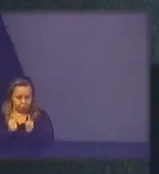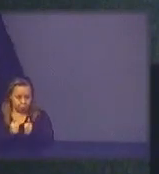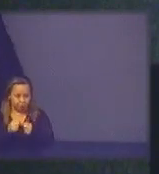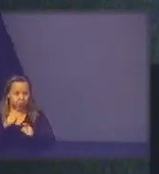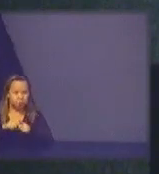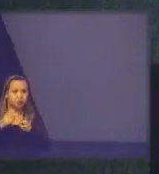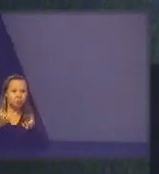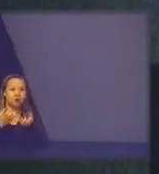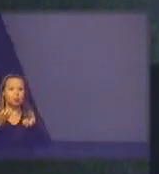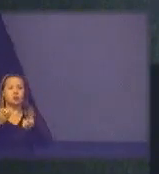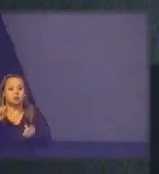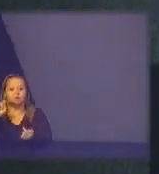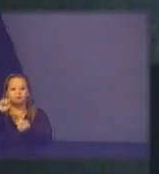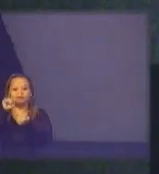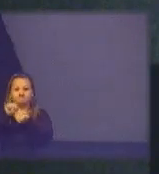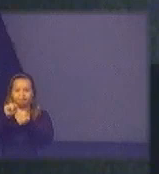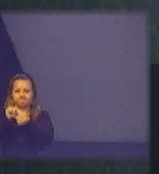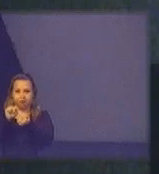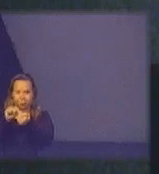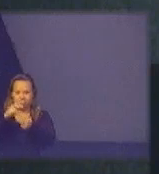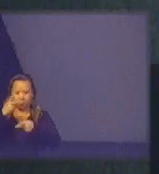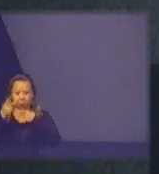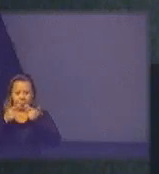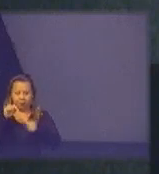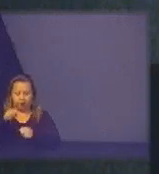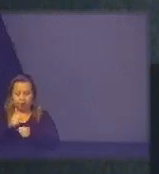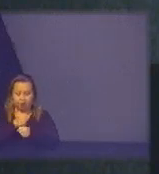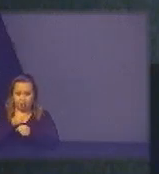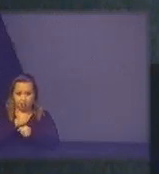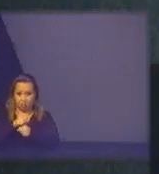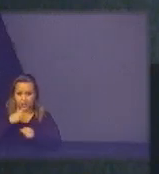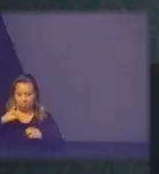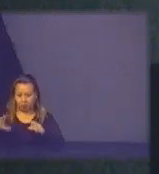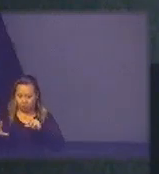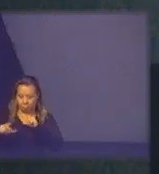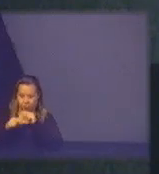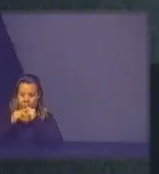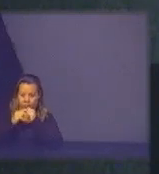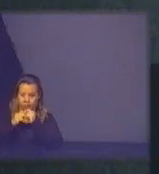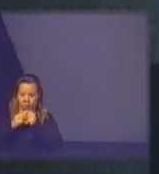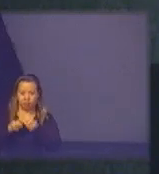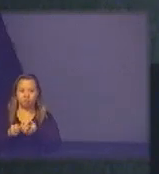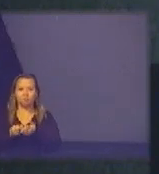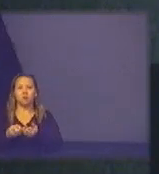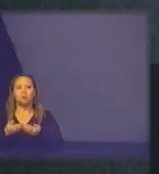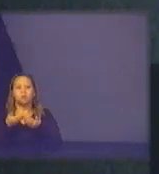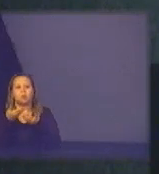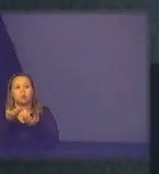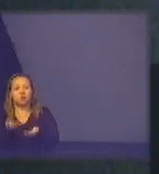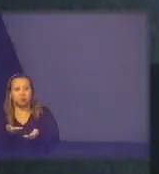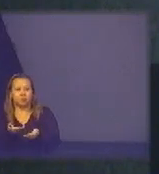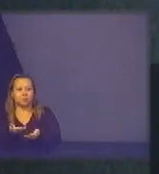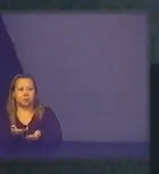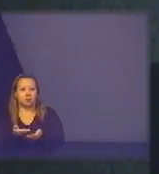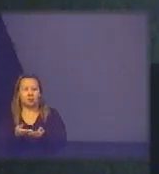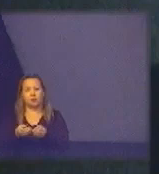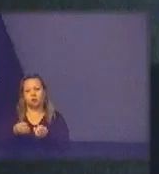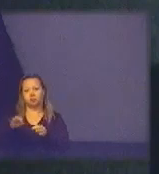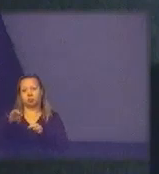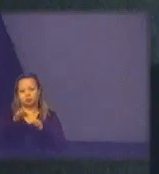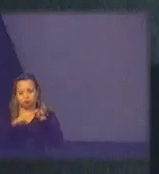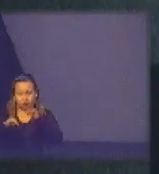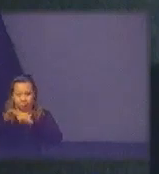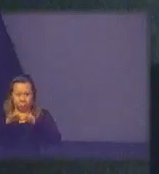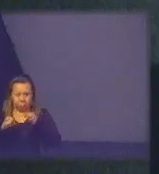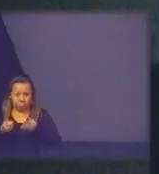à temática aqui do seminário esse ano foi editado um decreto de doação que aí doação sem encargos que regulamenta